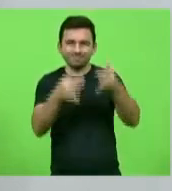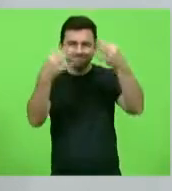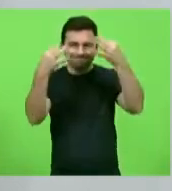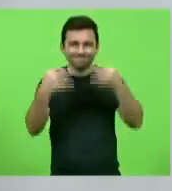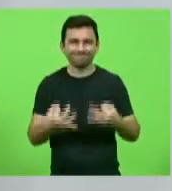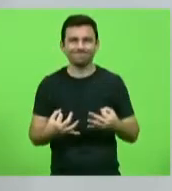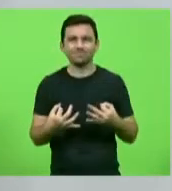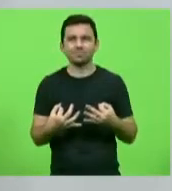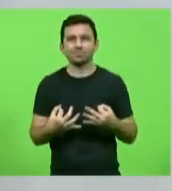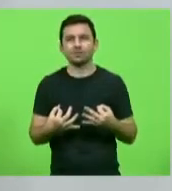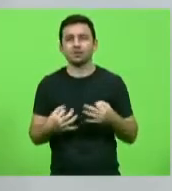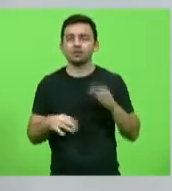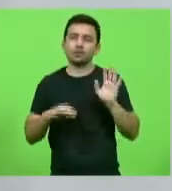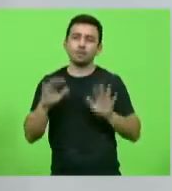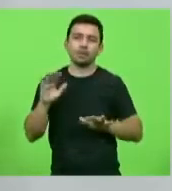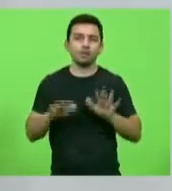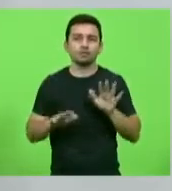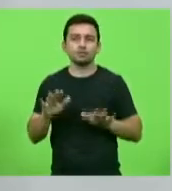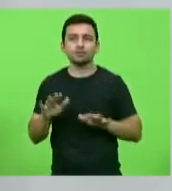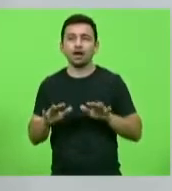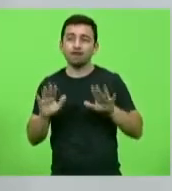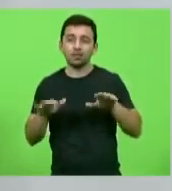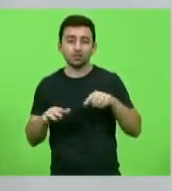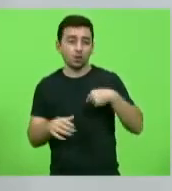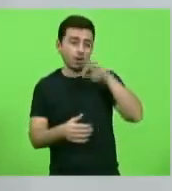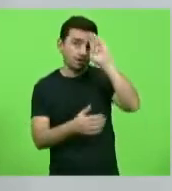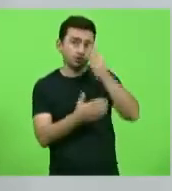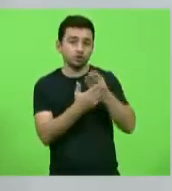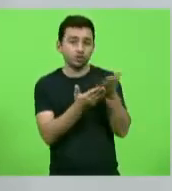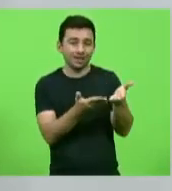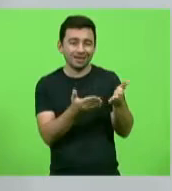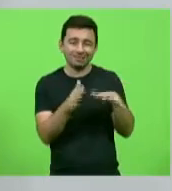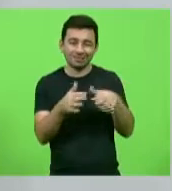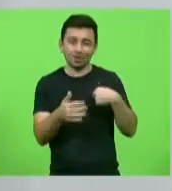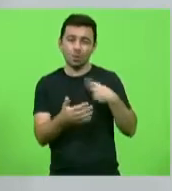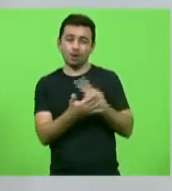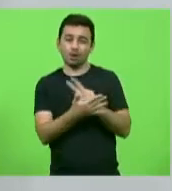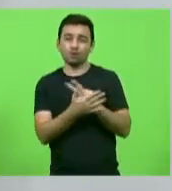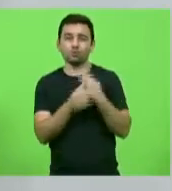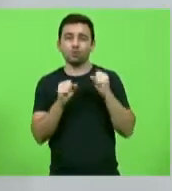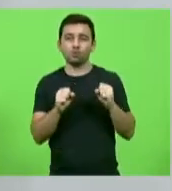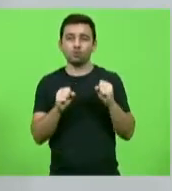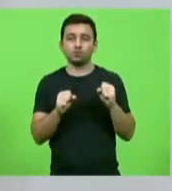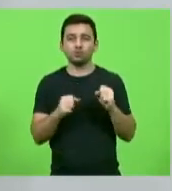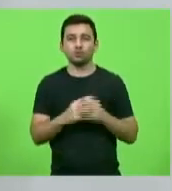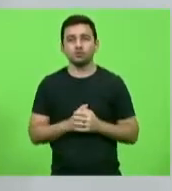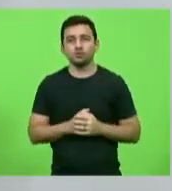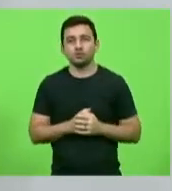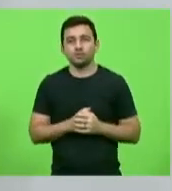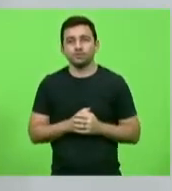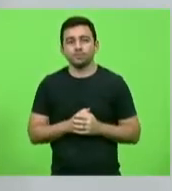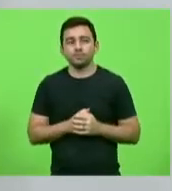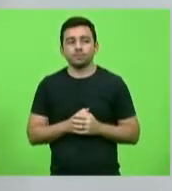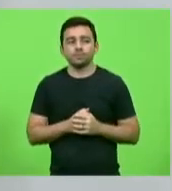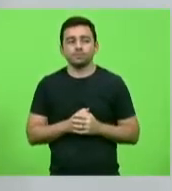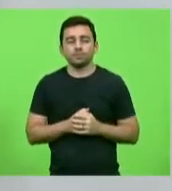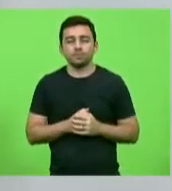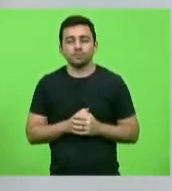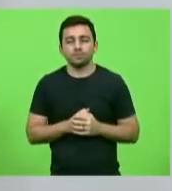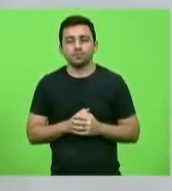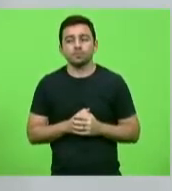correto, isso depende, às vezes eu acredito em algumas coisas, mas posso estar errado também, e outros. dessa forma,